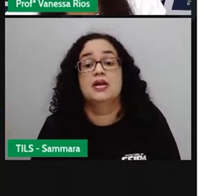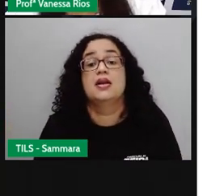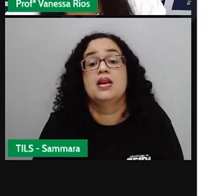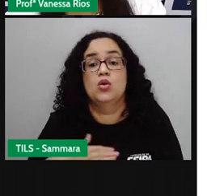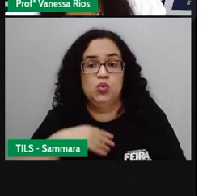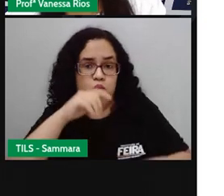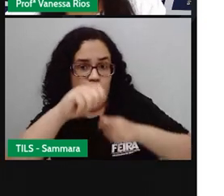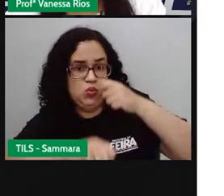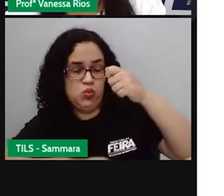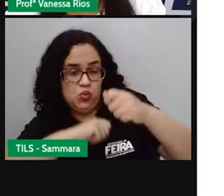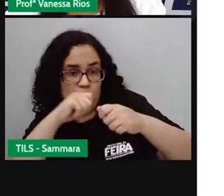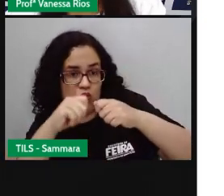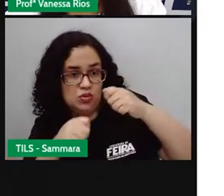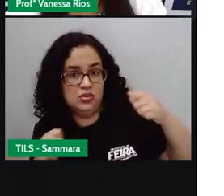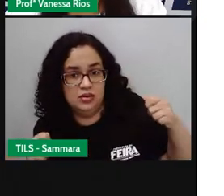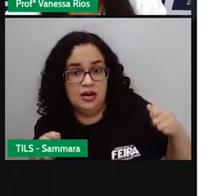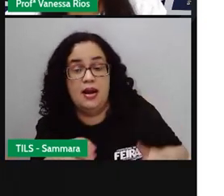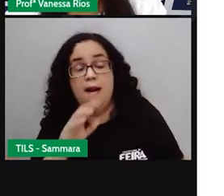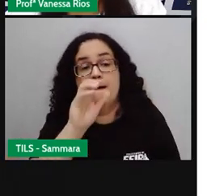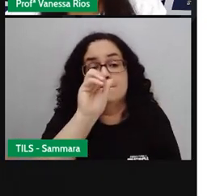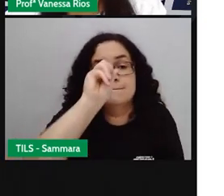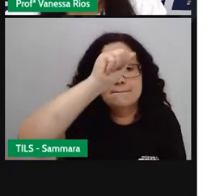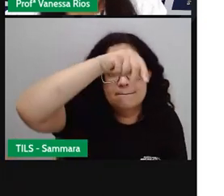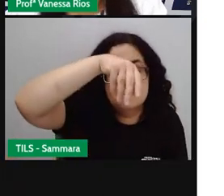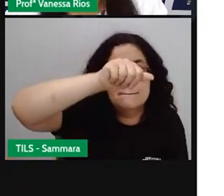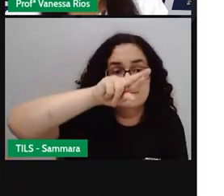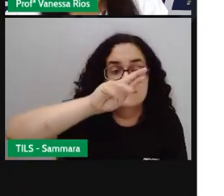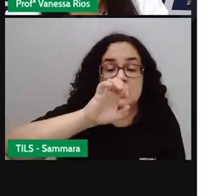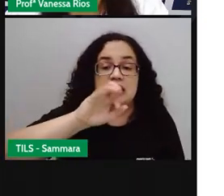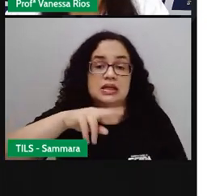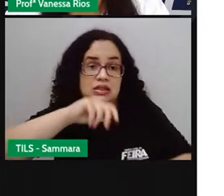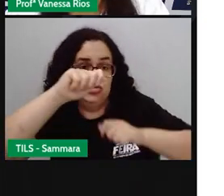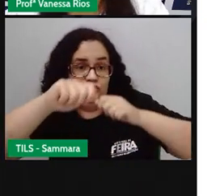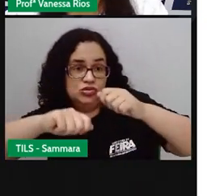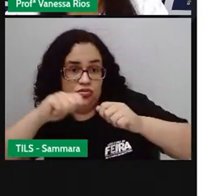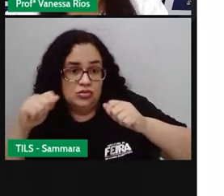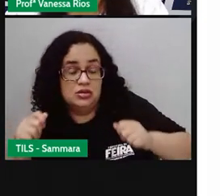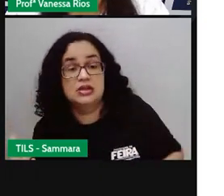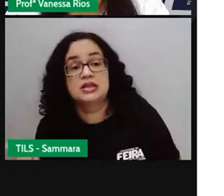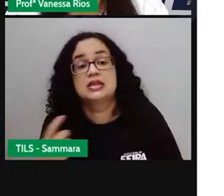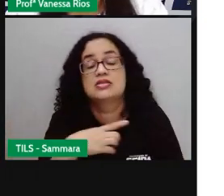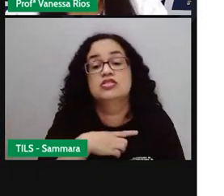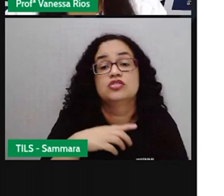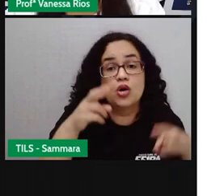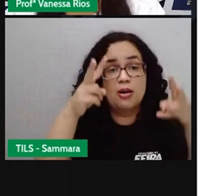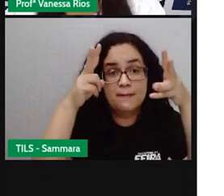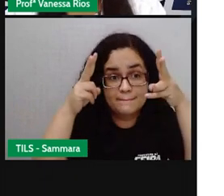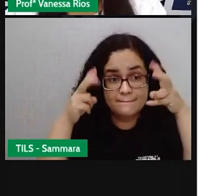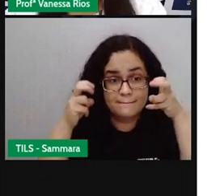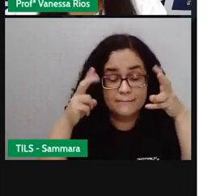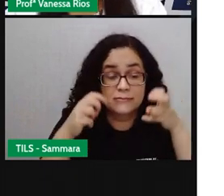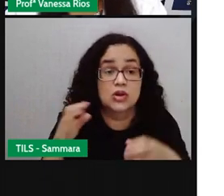eu amarrei um fio, amarrarei um fio de linha. Então, a gente observa aí que quando passa para o